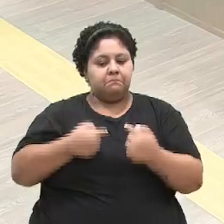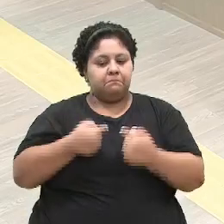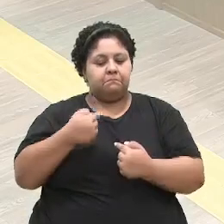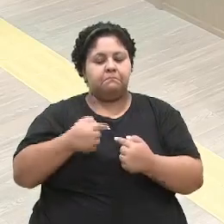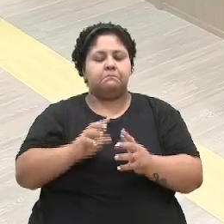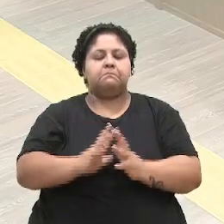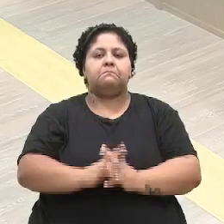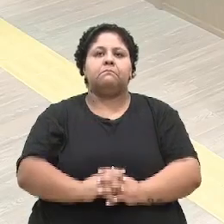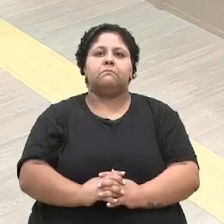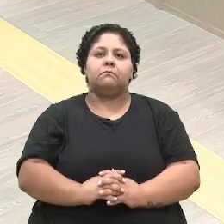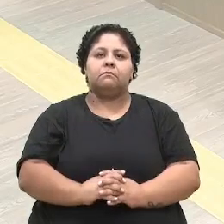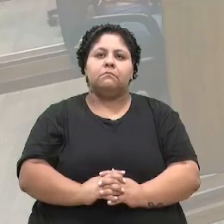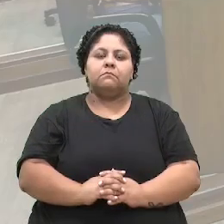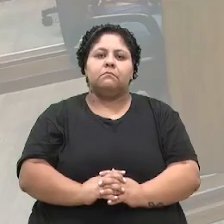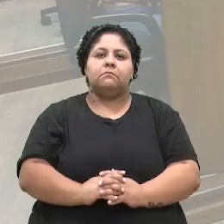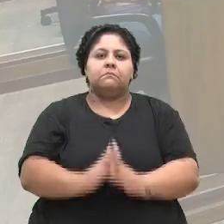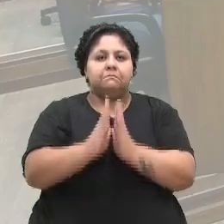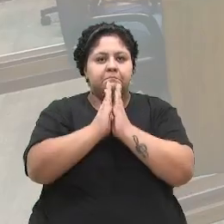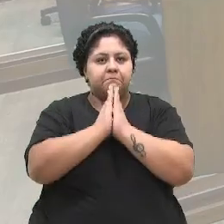Eu tenho que ler. Por favor.